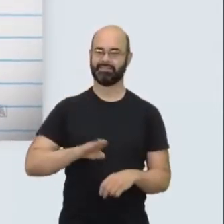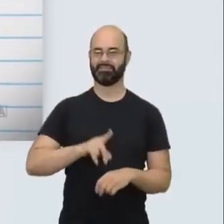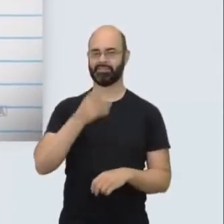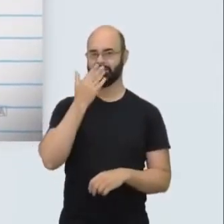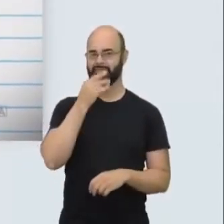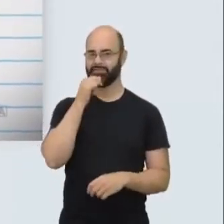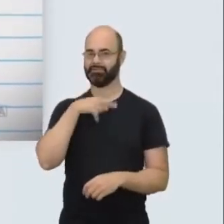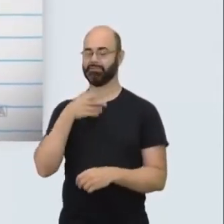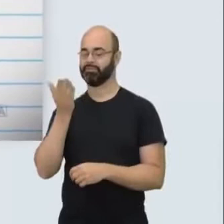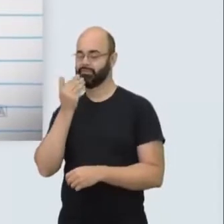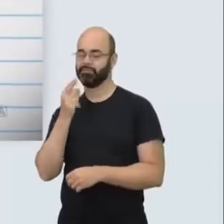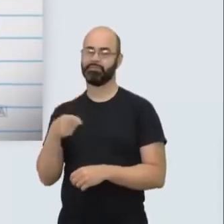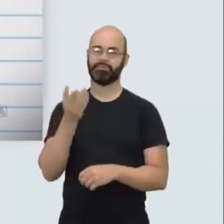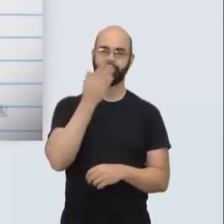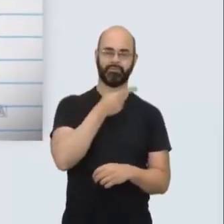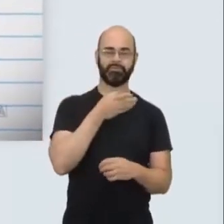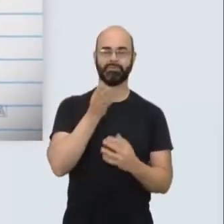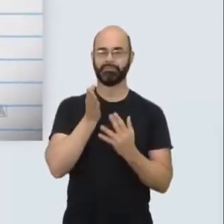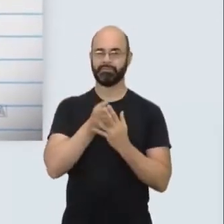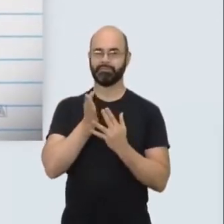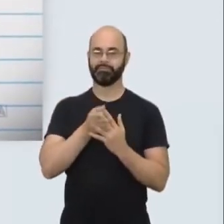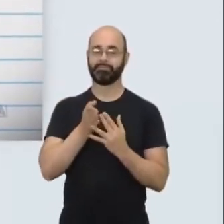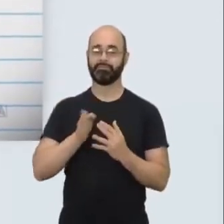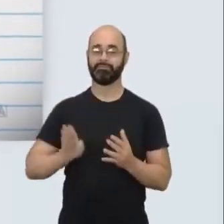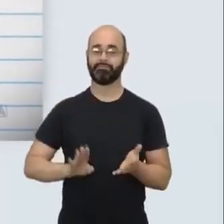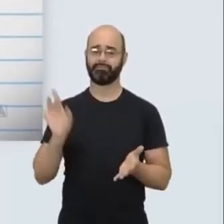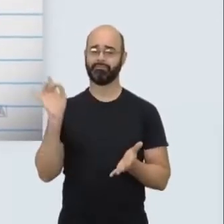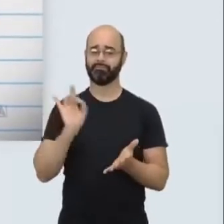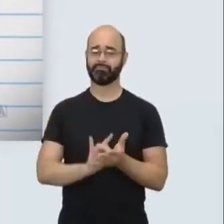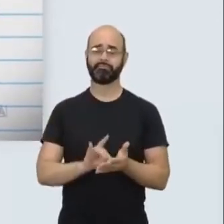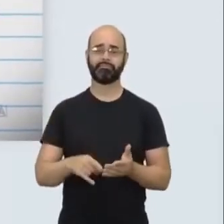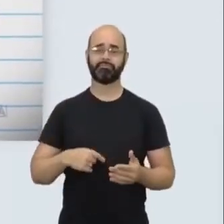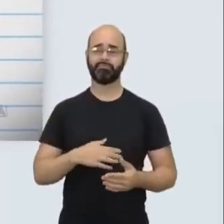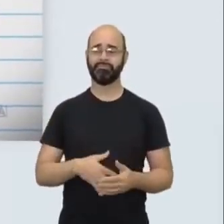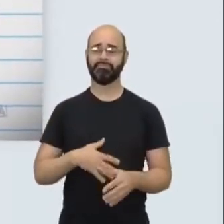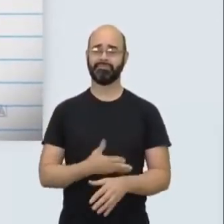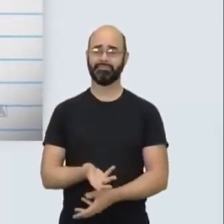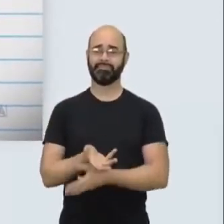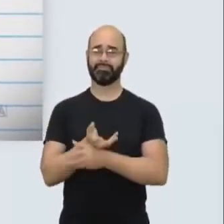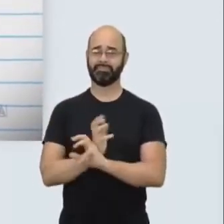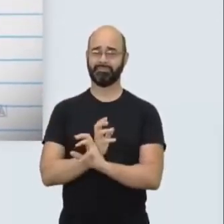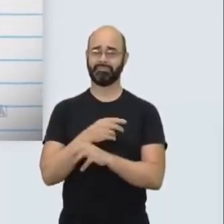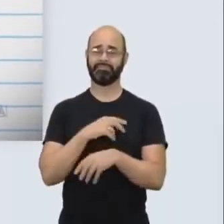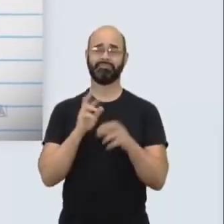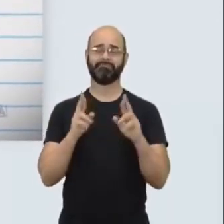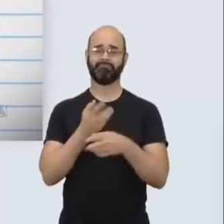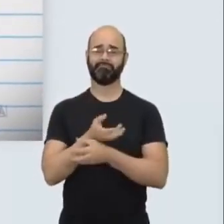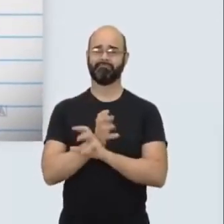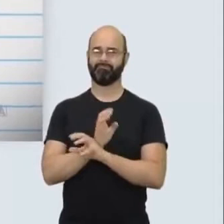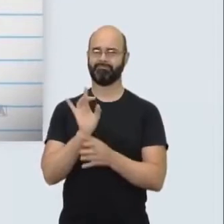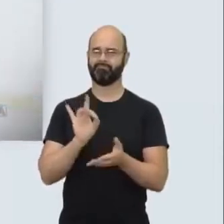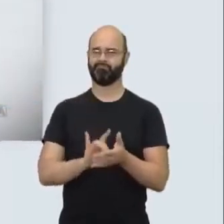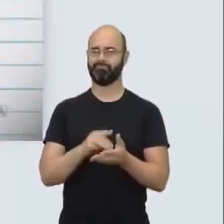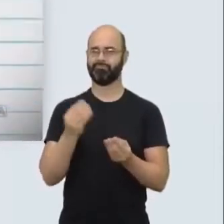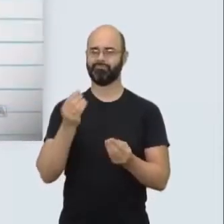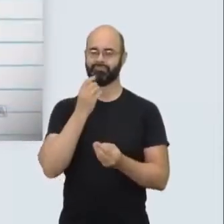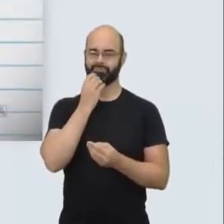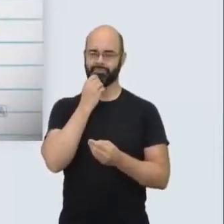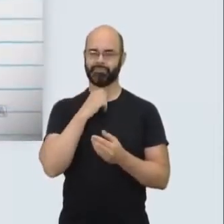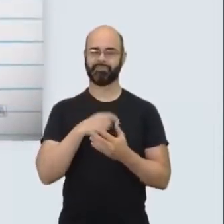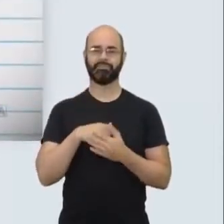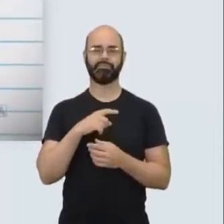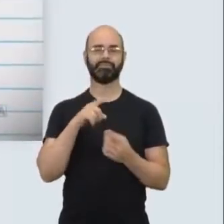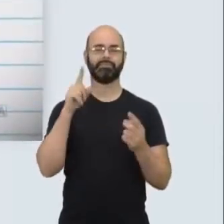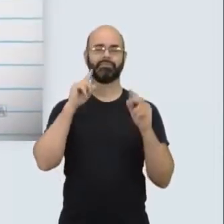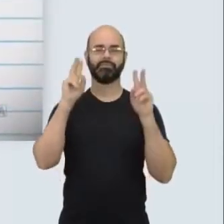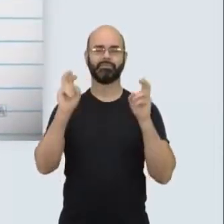refeição e outra. É fome mesmo. Panela vazia, barriga vazia, esperança vazia. O segundo dos 17 objetivos